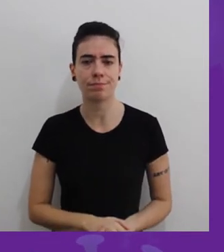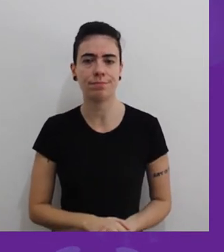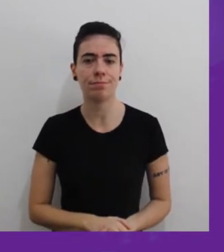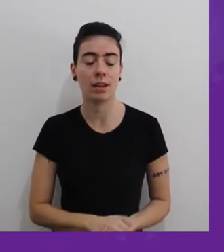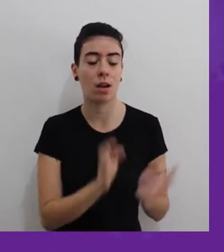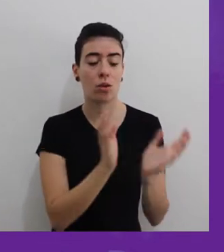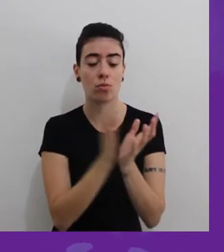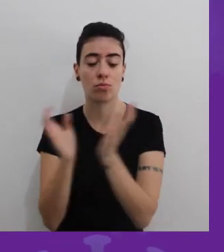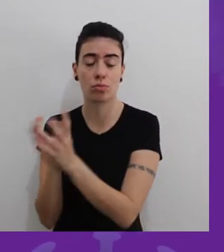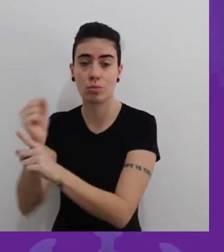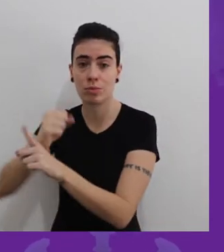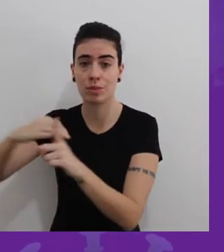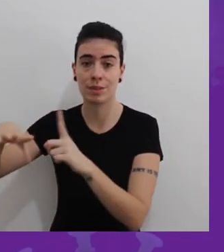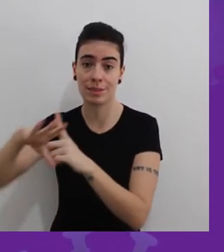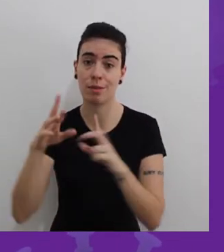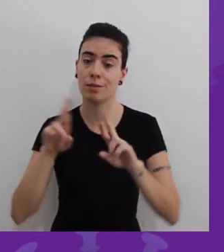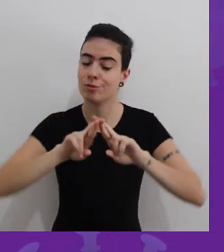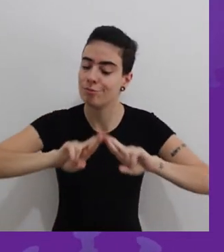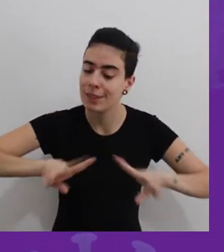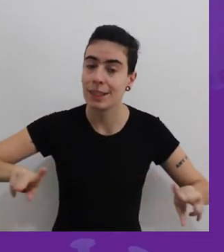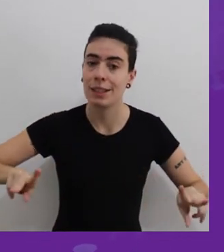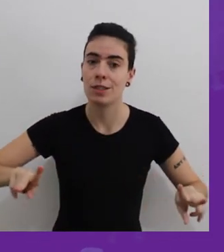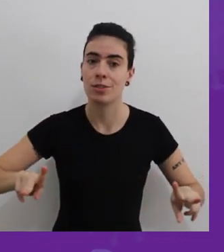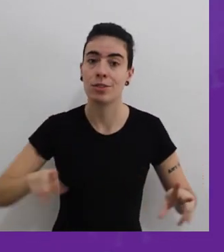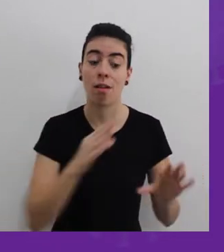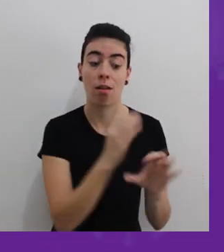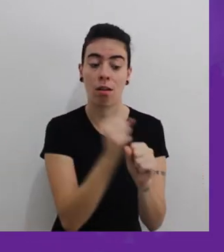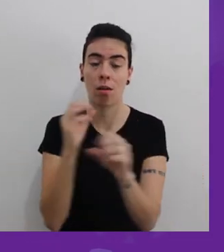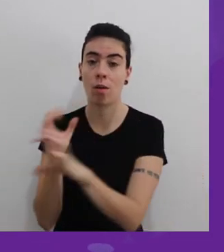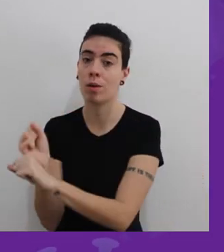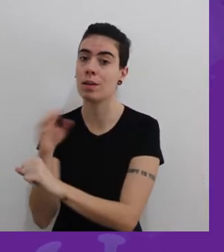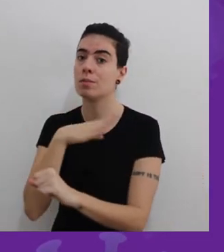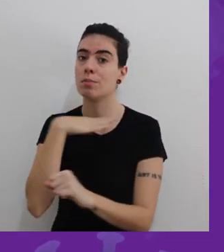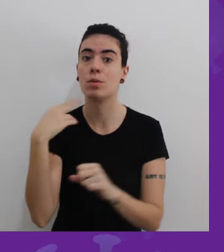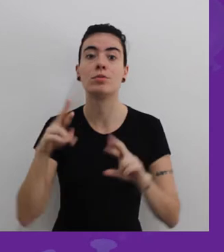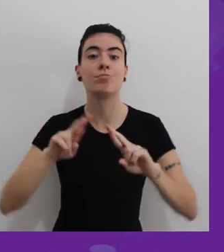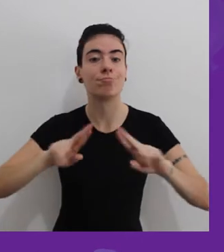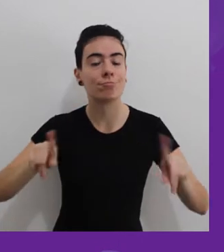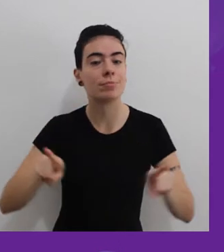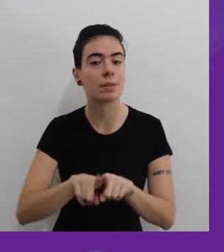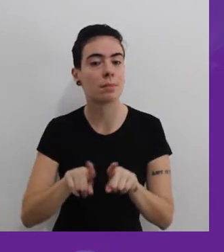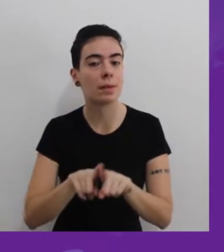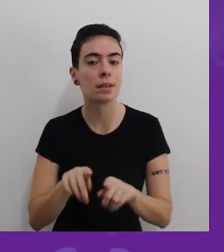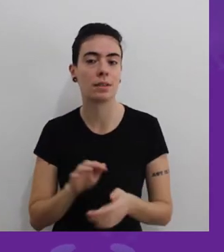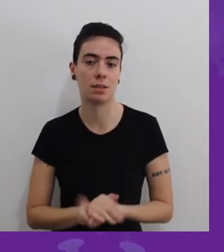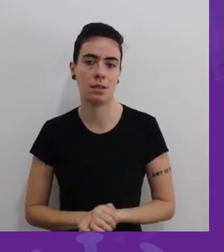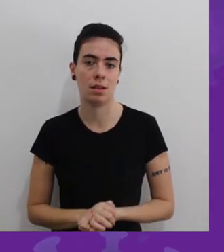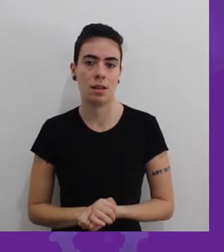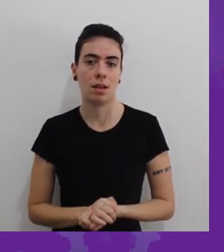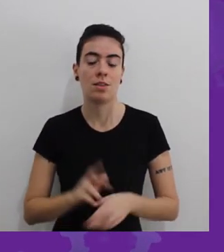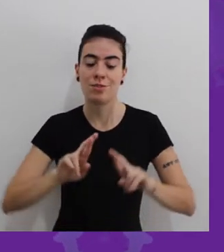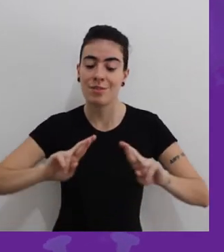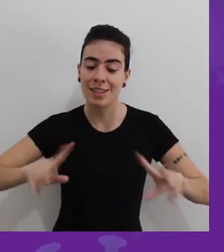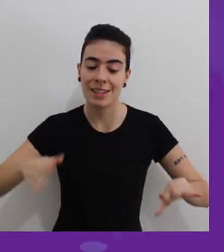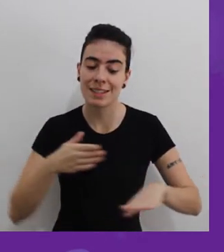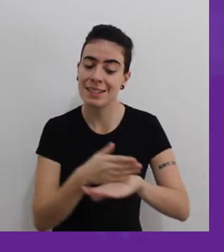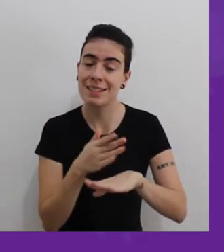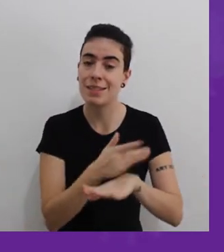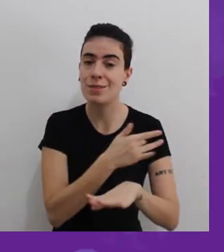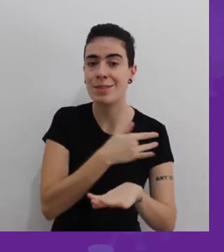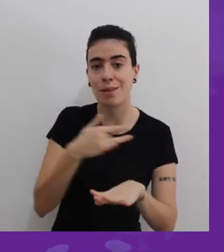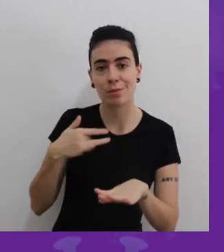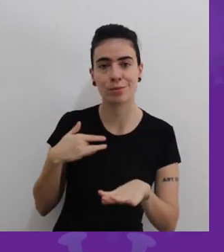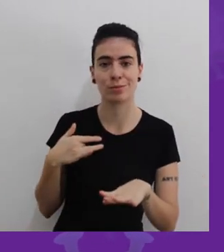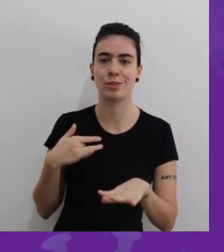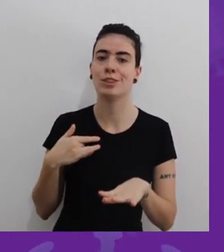própria condição social que determina a diferença de mortalidade, a diferença de acesso também ao serviço de saúde ia agravar ainda mais essa